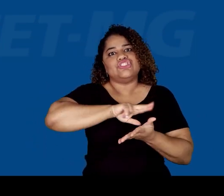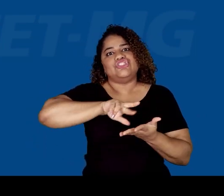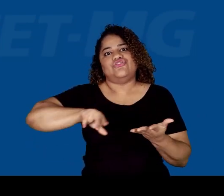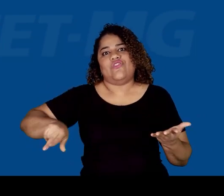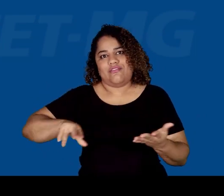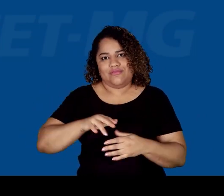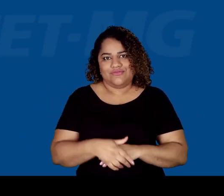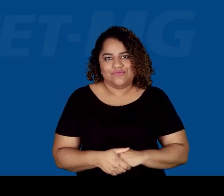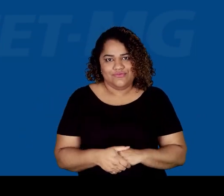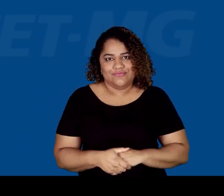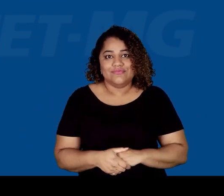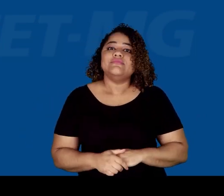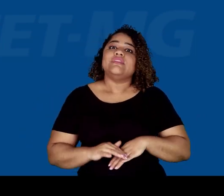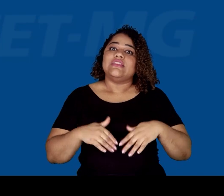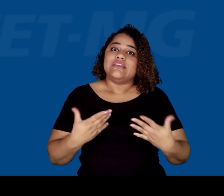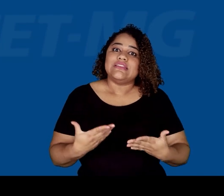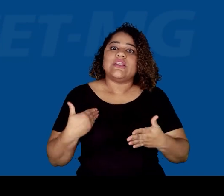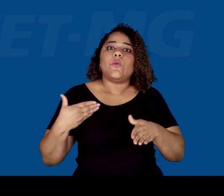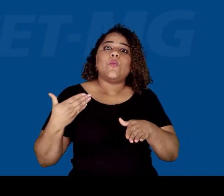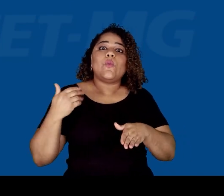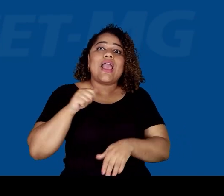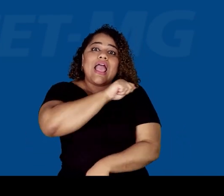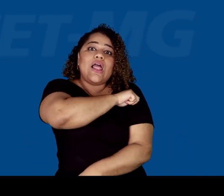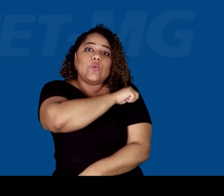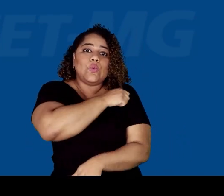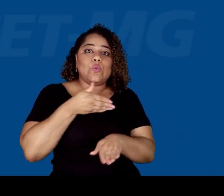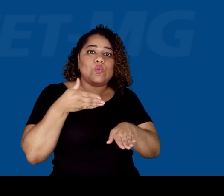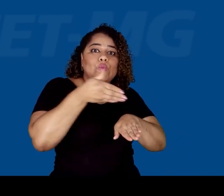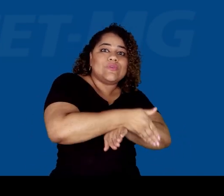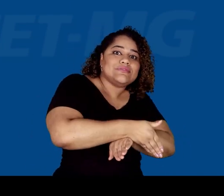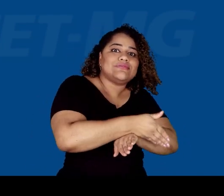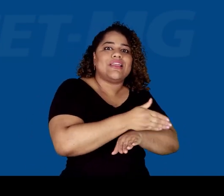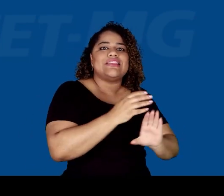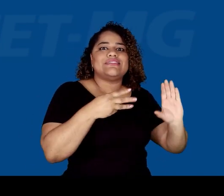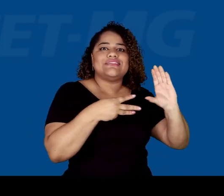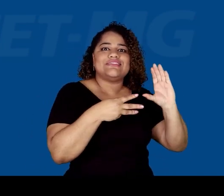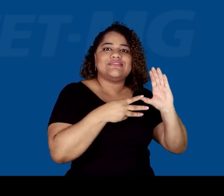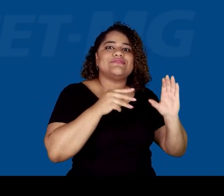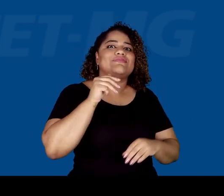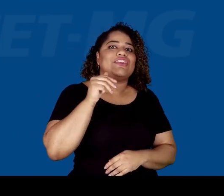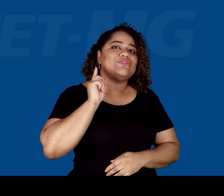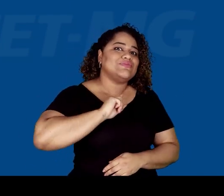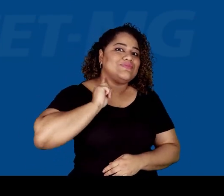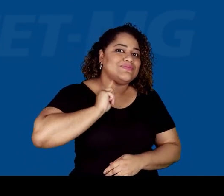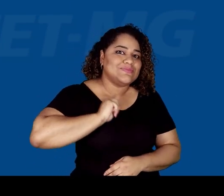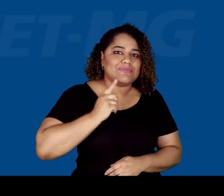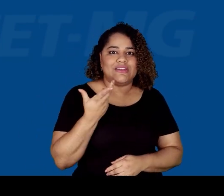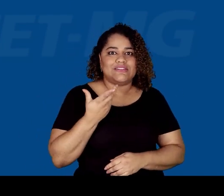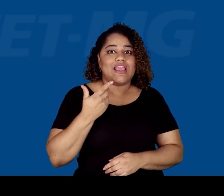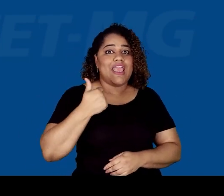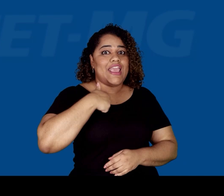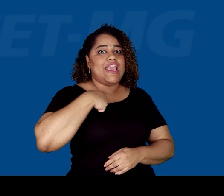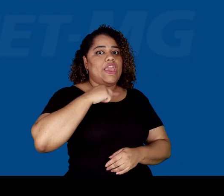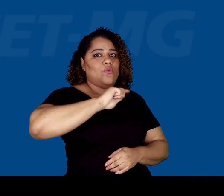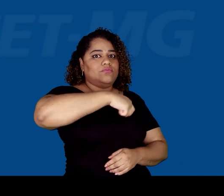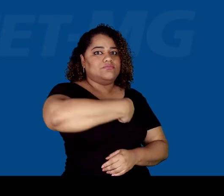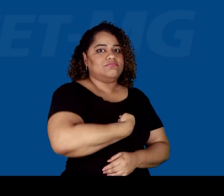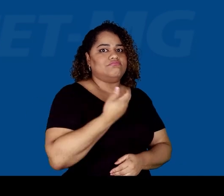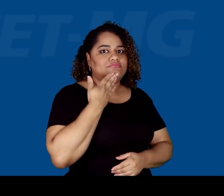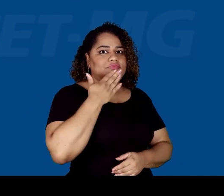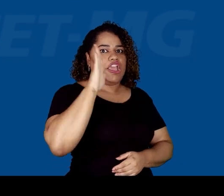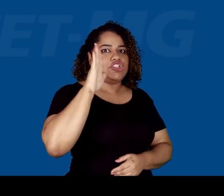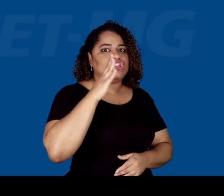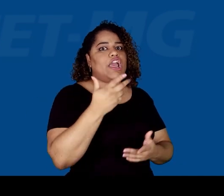indígenas têm traços étnicos distintos. Nos processos seletivos para ingresso de estudantes no CFET-MG, quando um